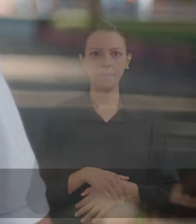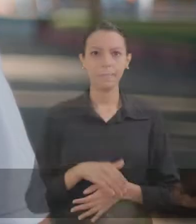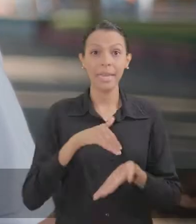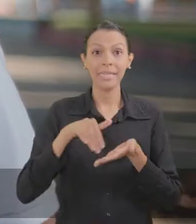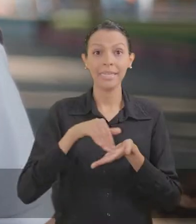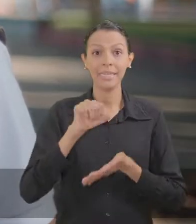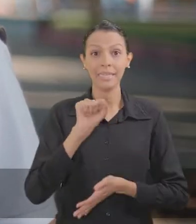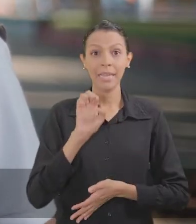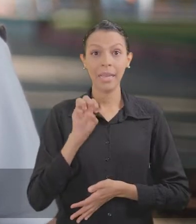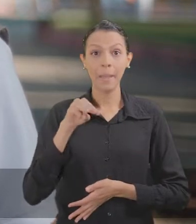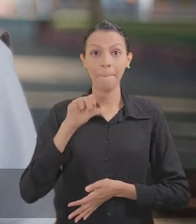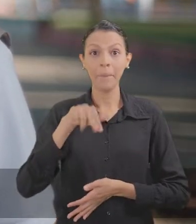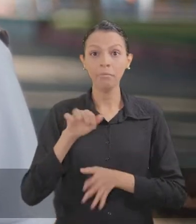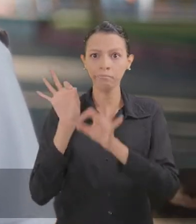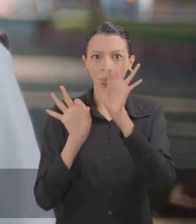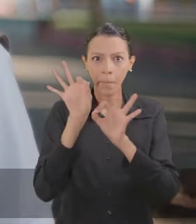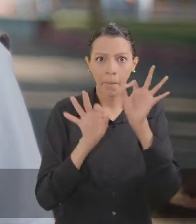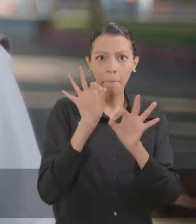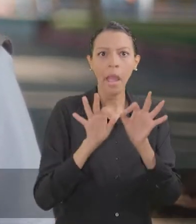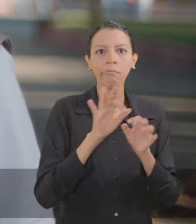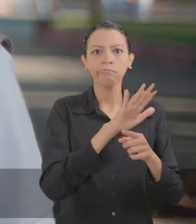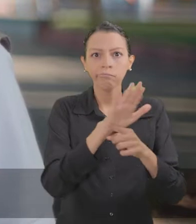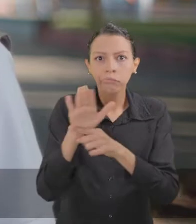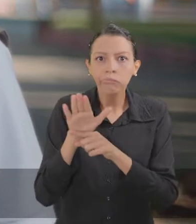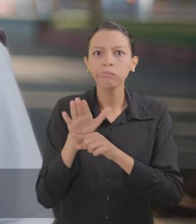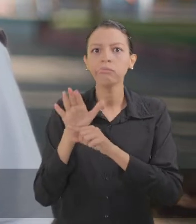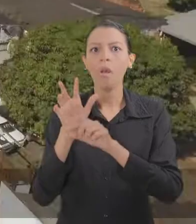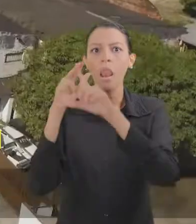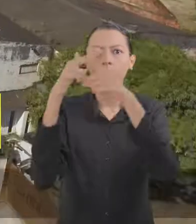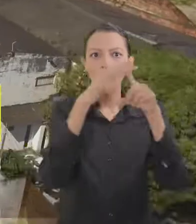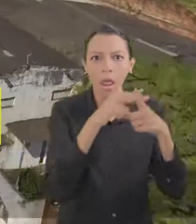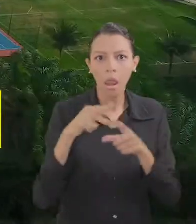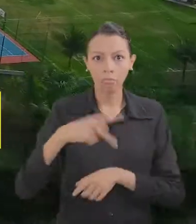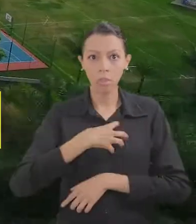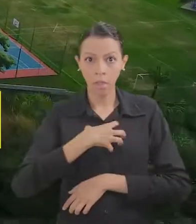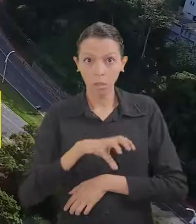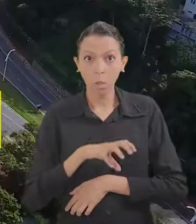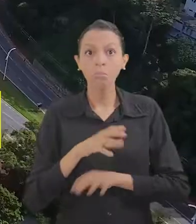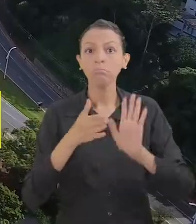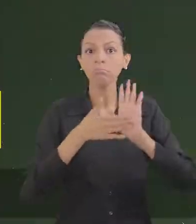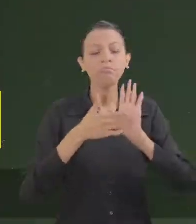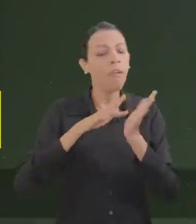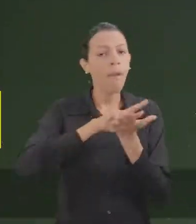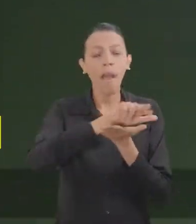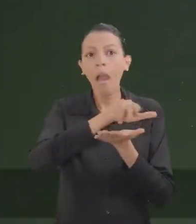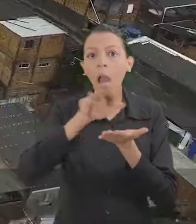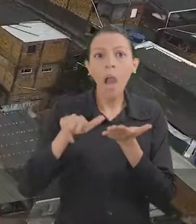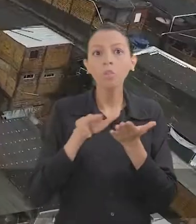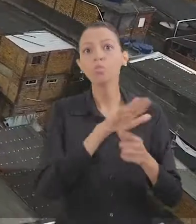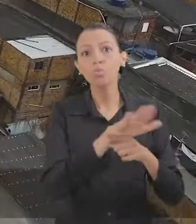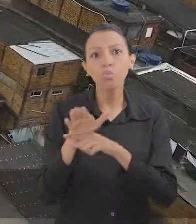A Secretaria de Manutenção da Cidade realiza a conservação da infraestrutura urbana de Salvador através de um grande conjunto de ações